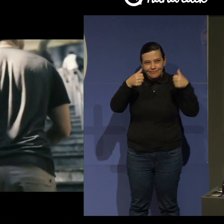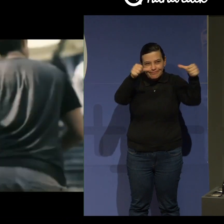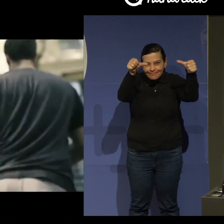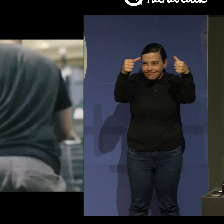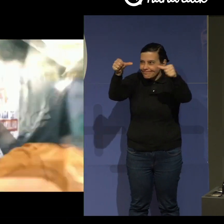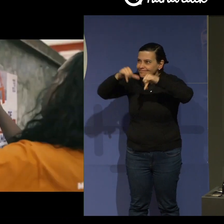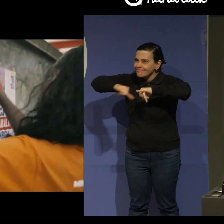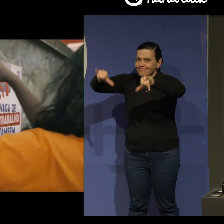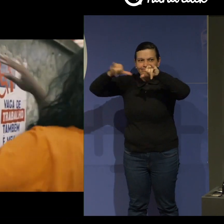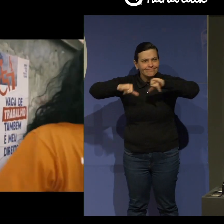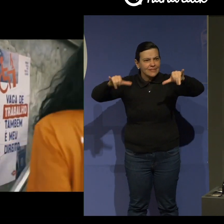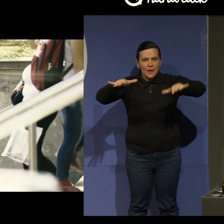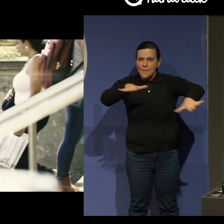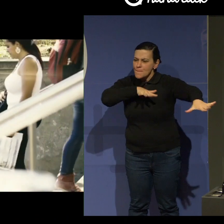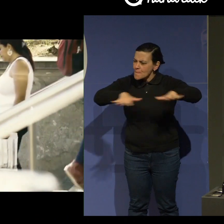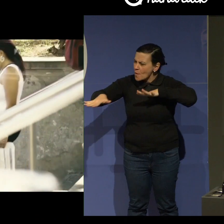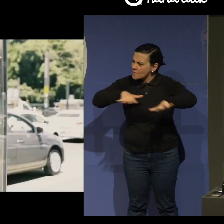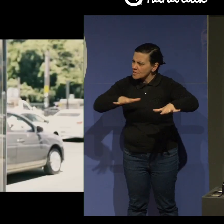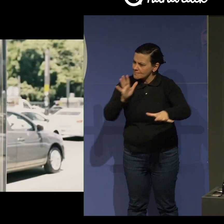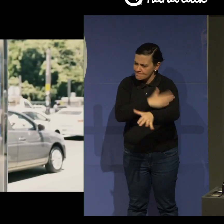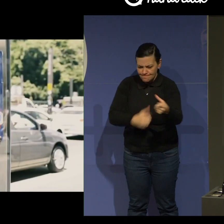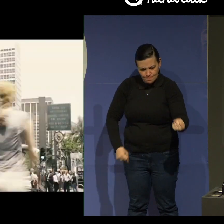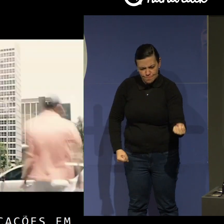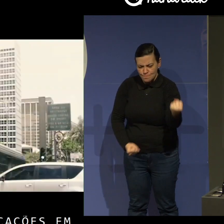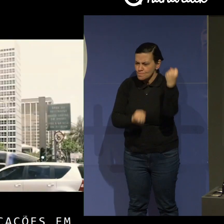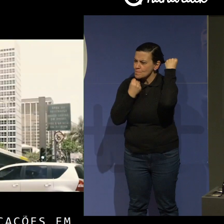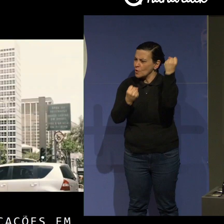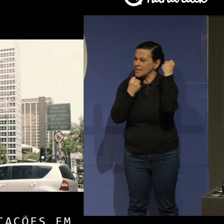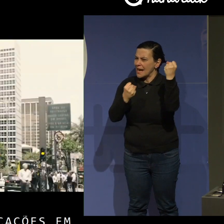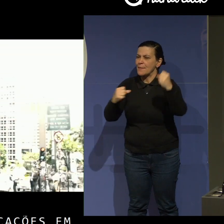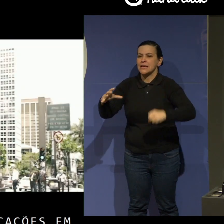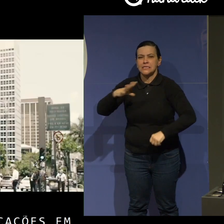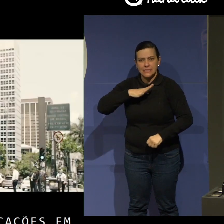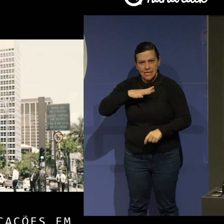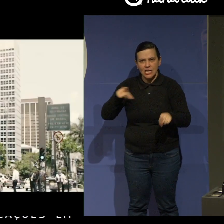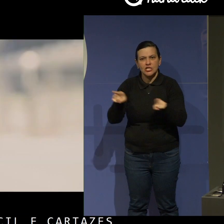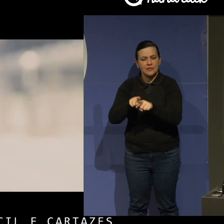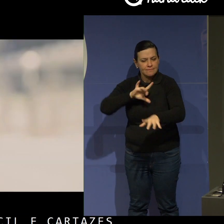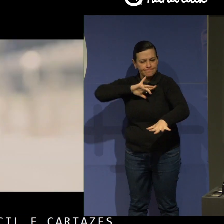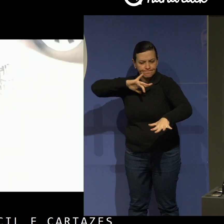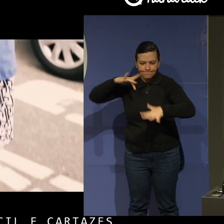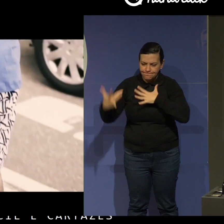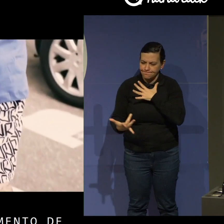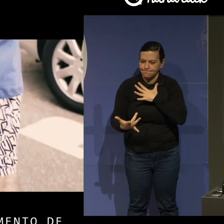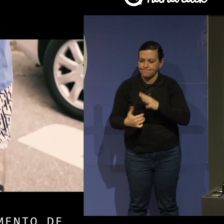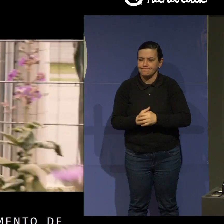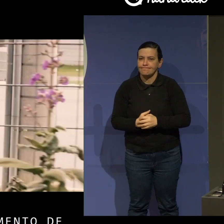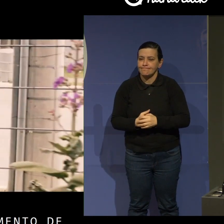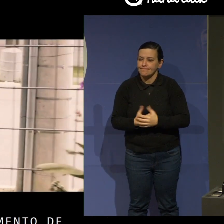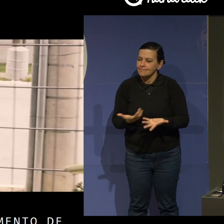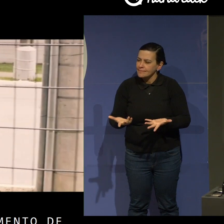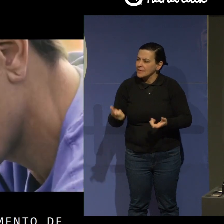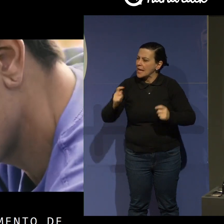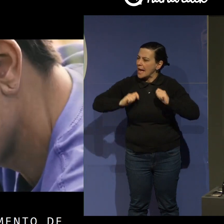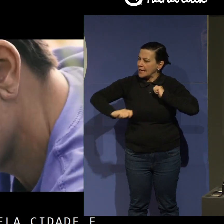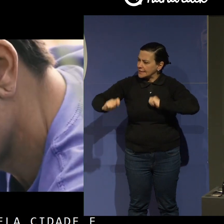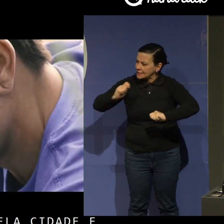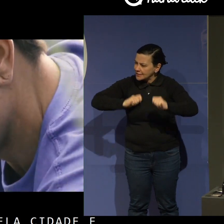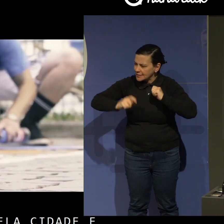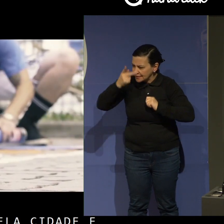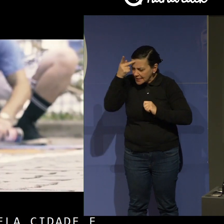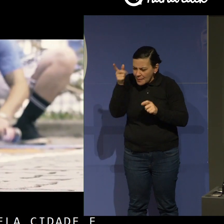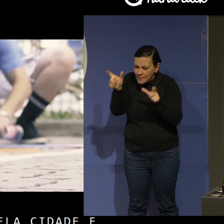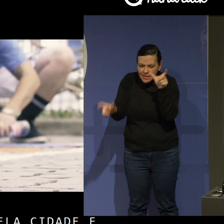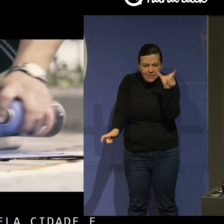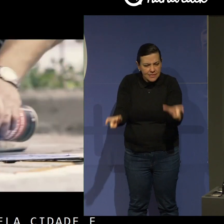criamos um movimento de empoderamento pela cidade e também nas redes sociais. Artistas, personalidades